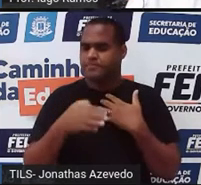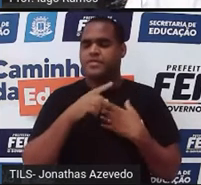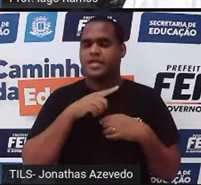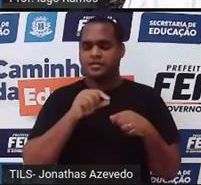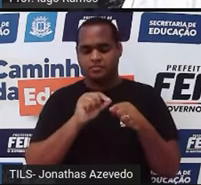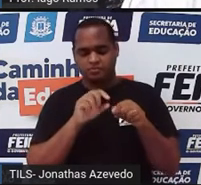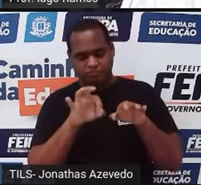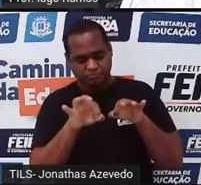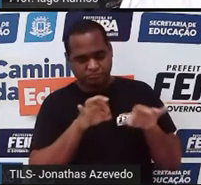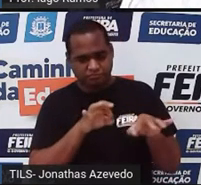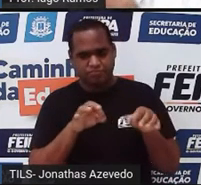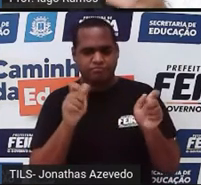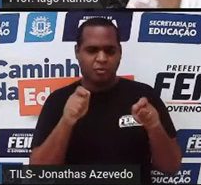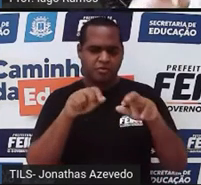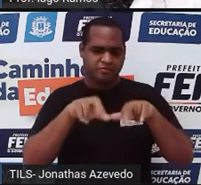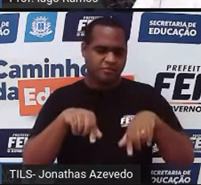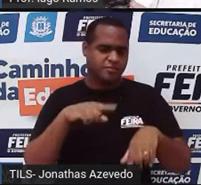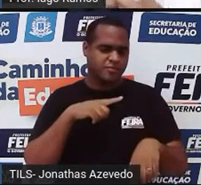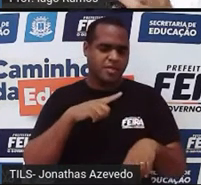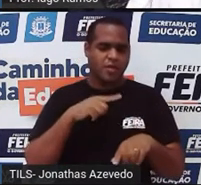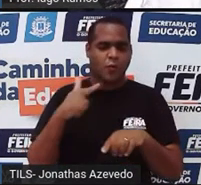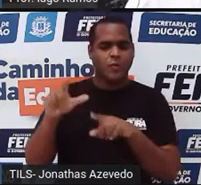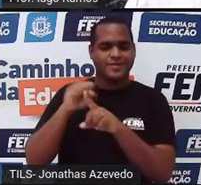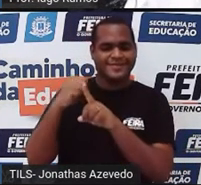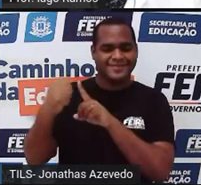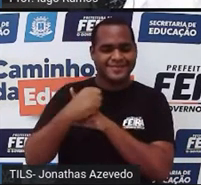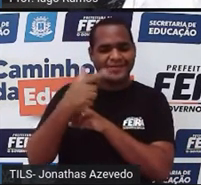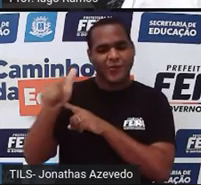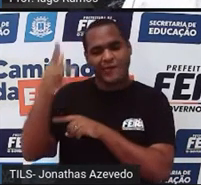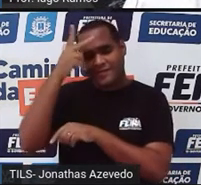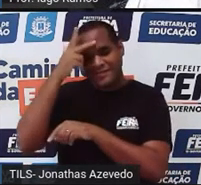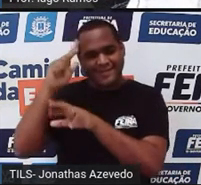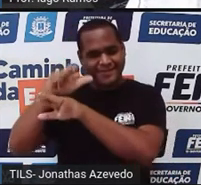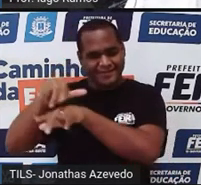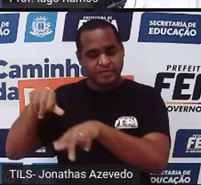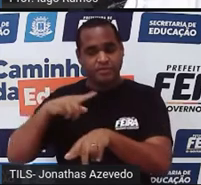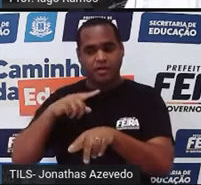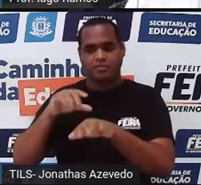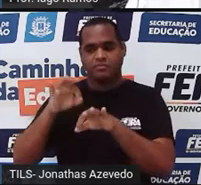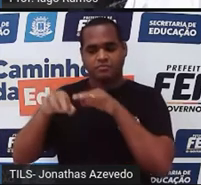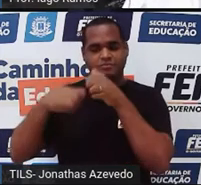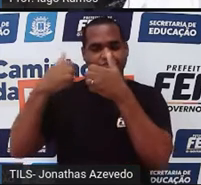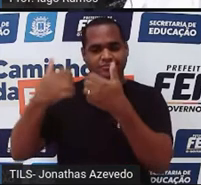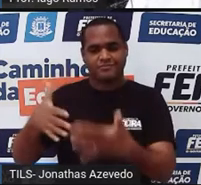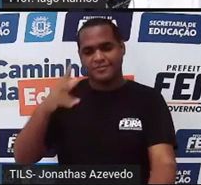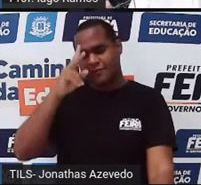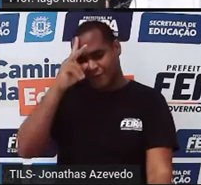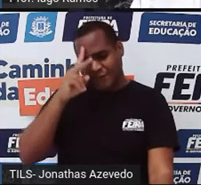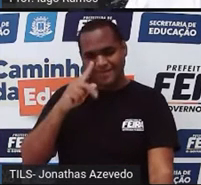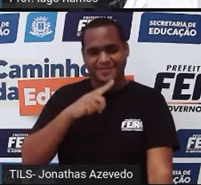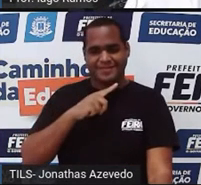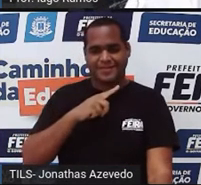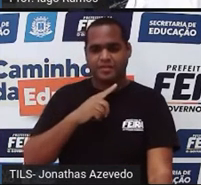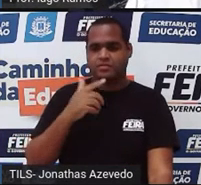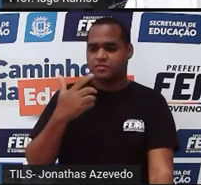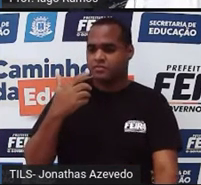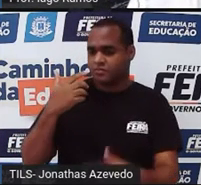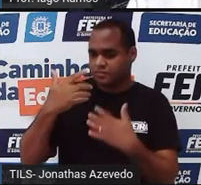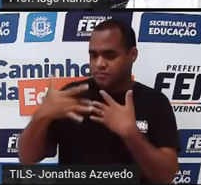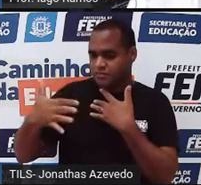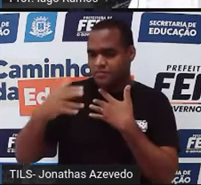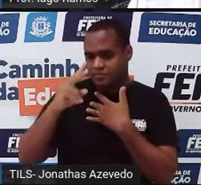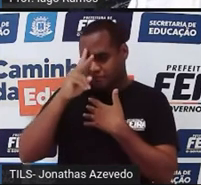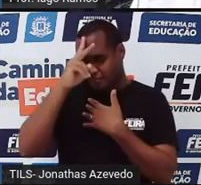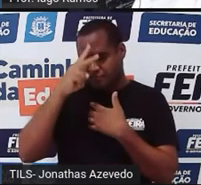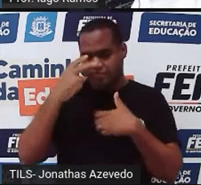de outras formas também por outras civilizações e outros povos ao longo da história, tá? Mas, passado esse momento de